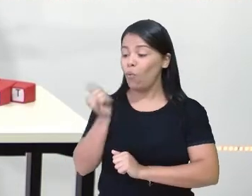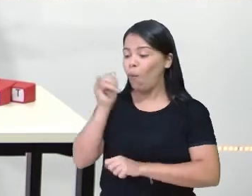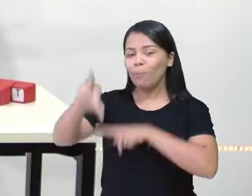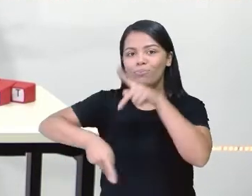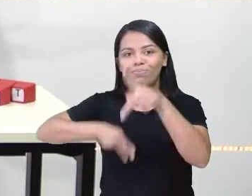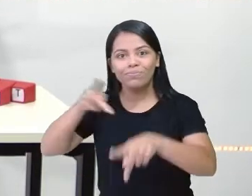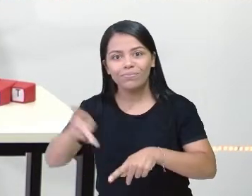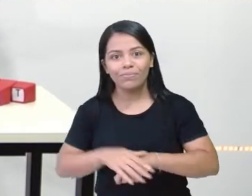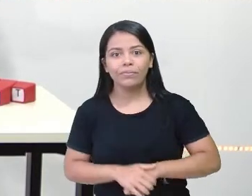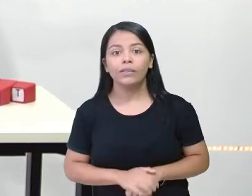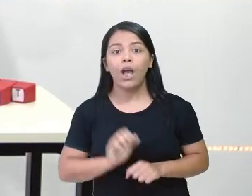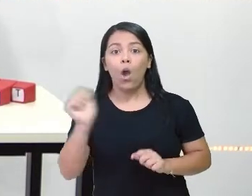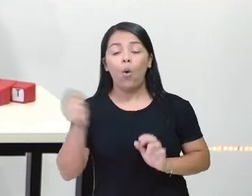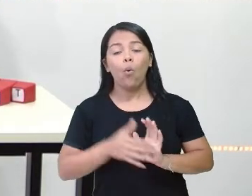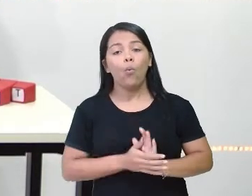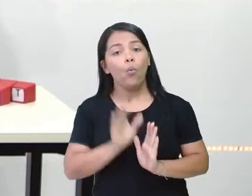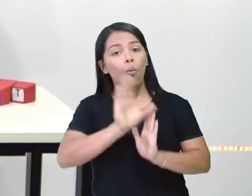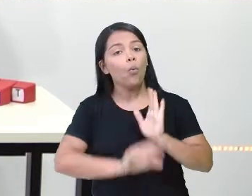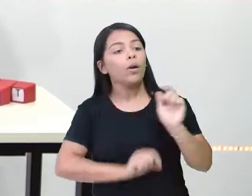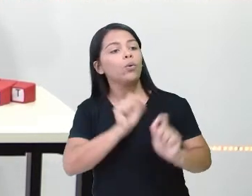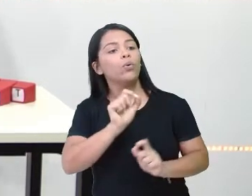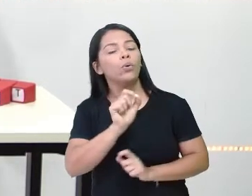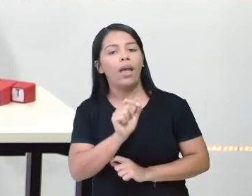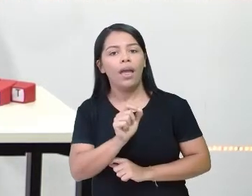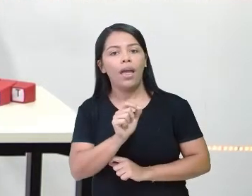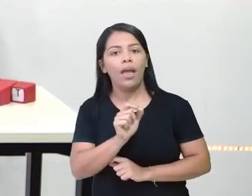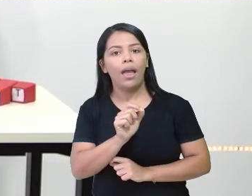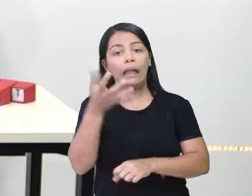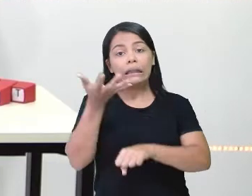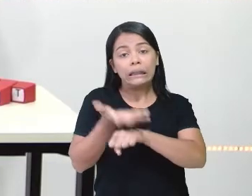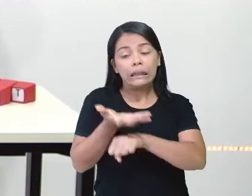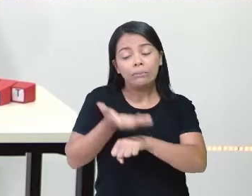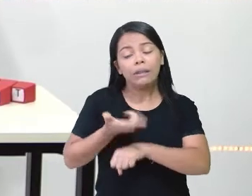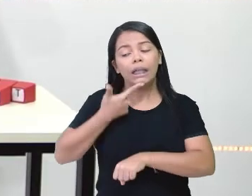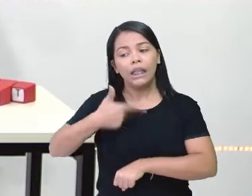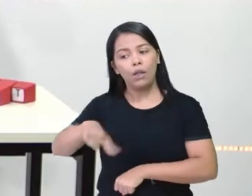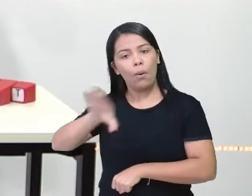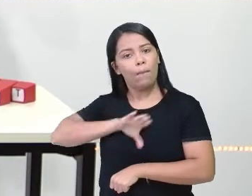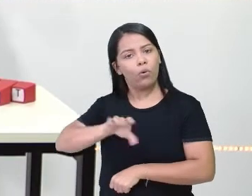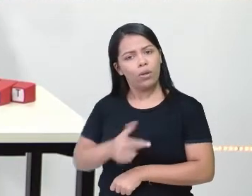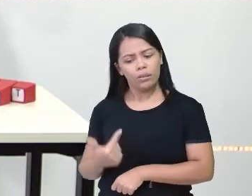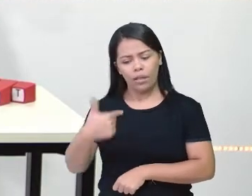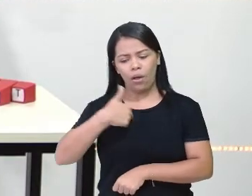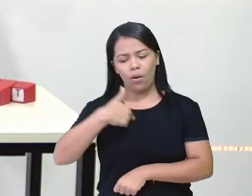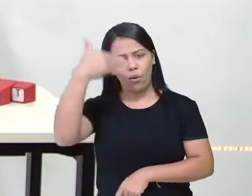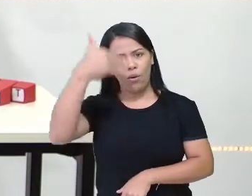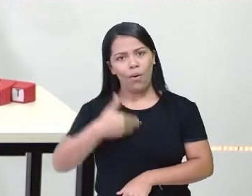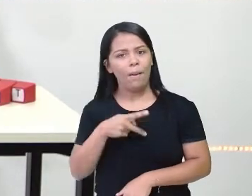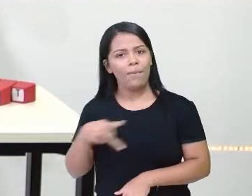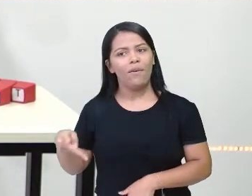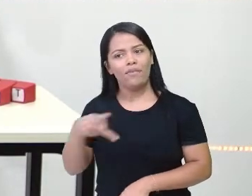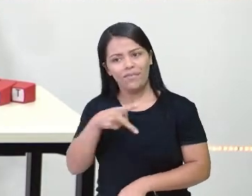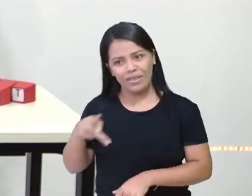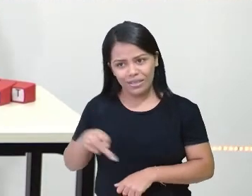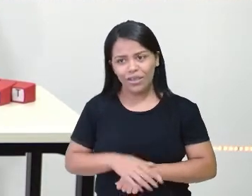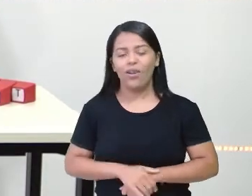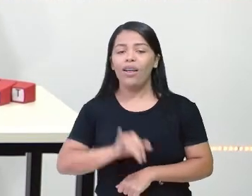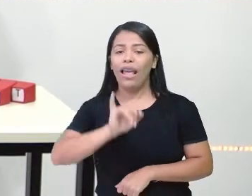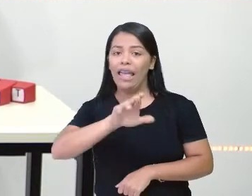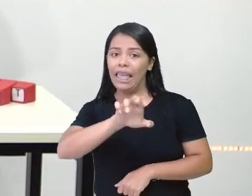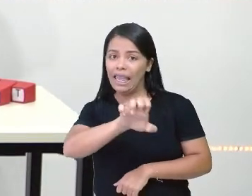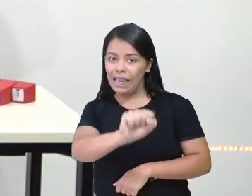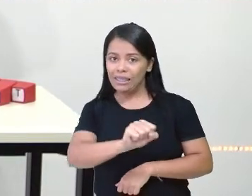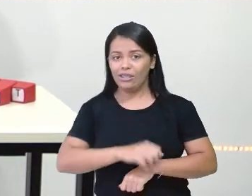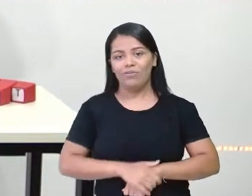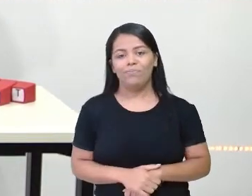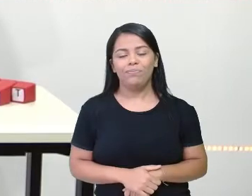O componente curricular é língua portuguesa comigo, professora Iris Dianas. Já ia esquecendo o sinal. Olha meu sinal. Então,